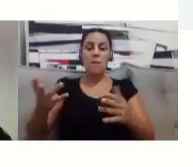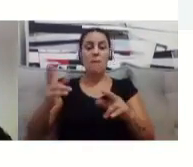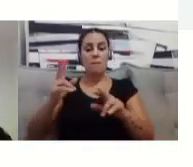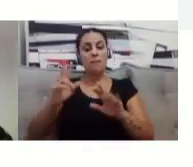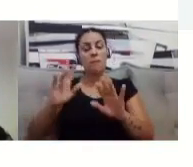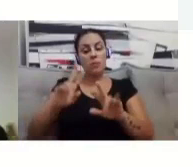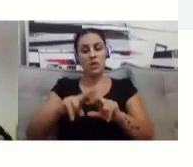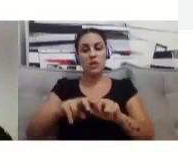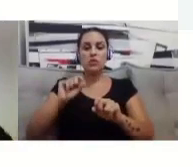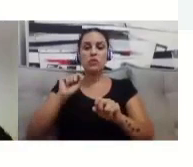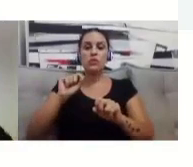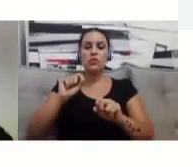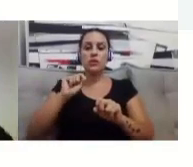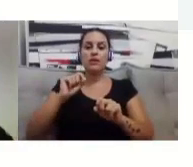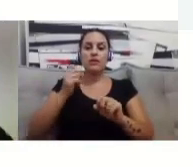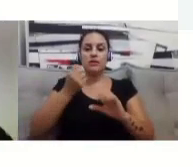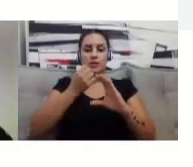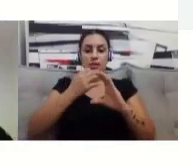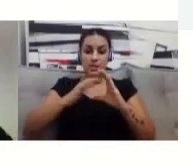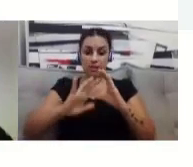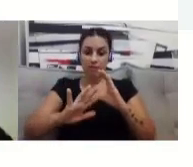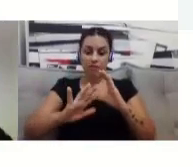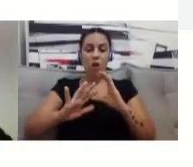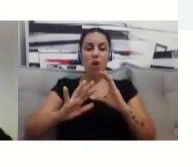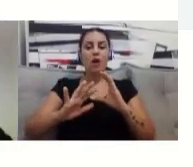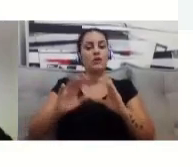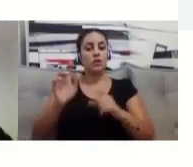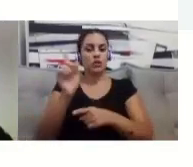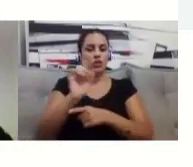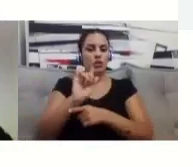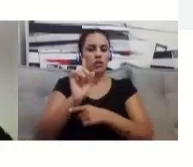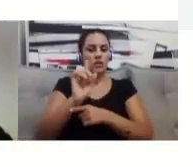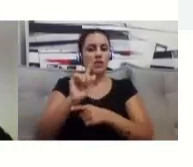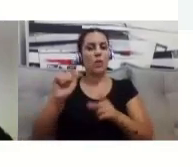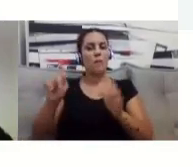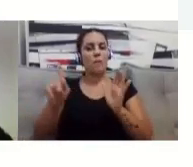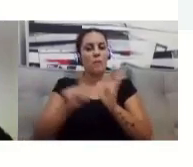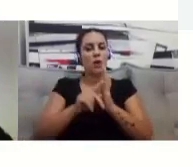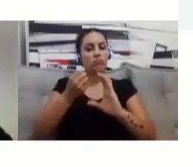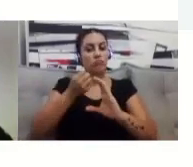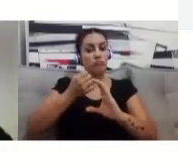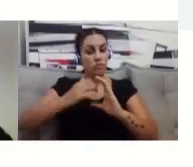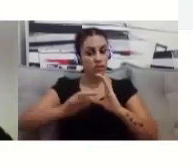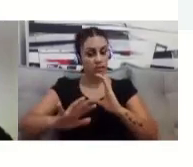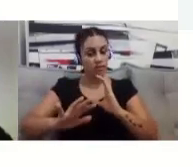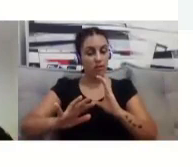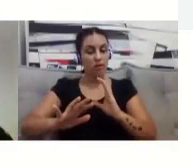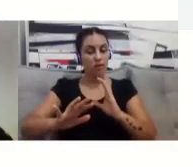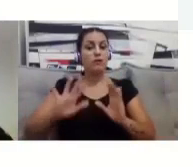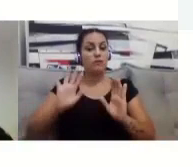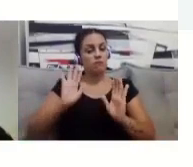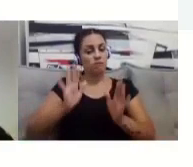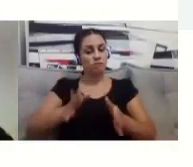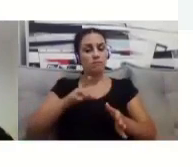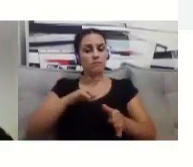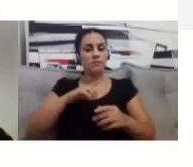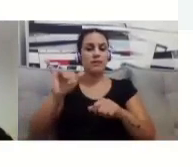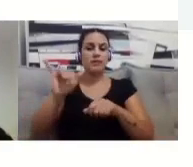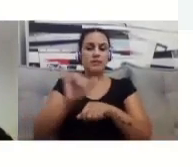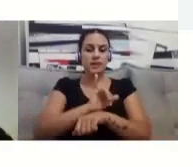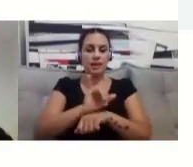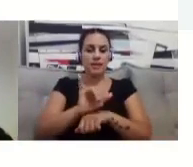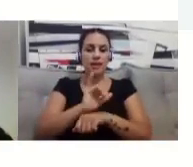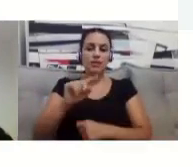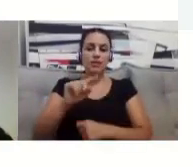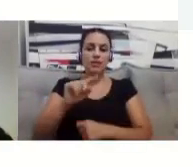Ou seja, a gestão do Instituto entender que é necessário nós continuarmos com as